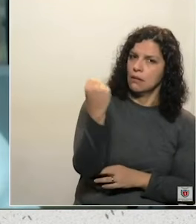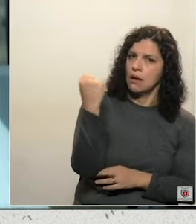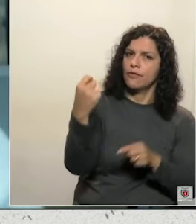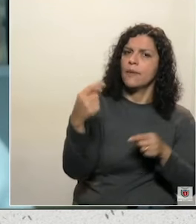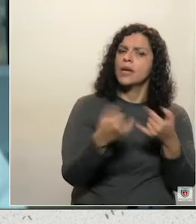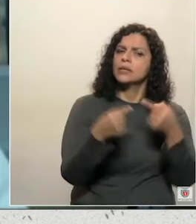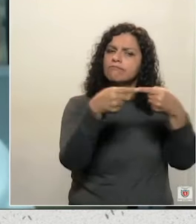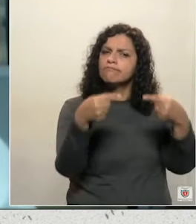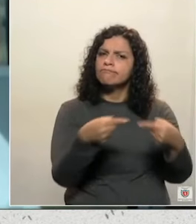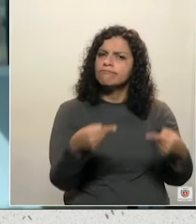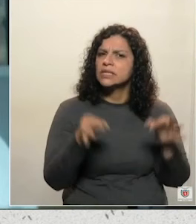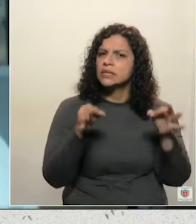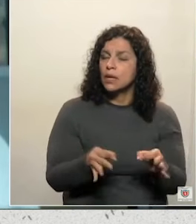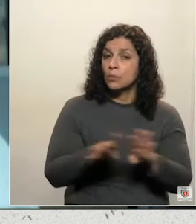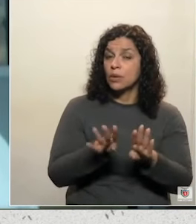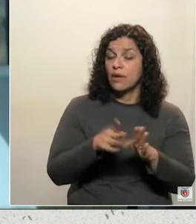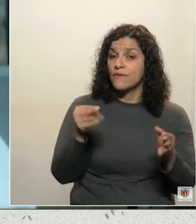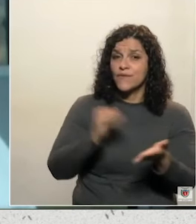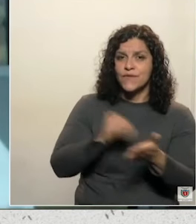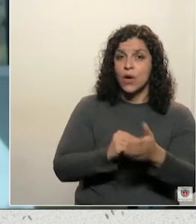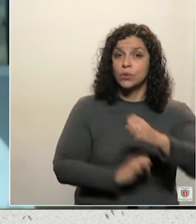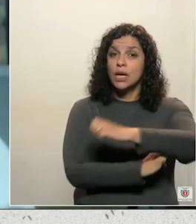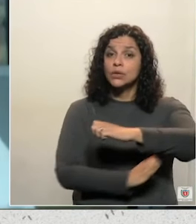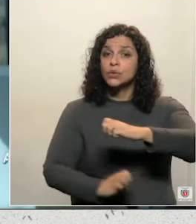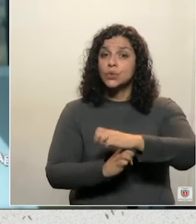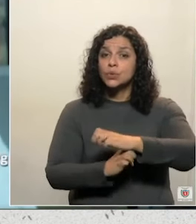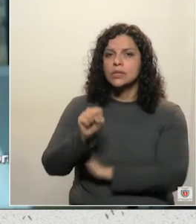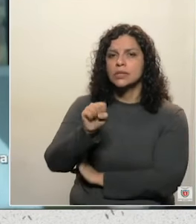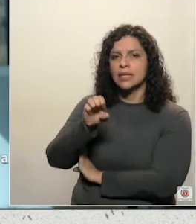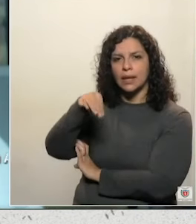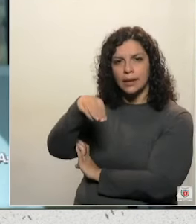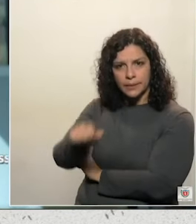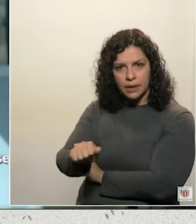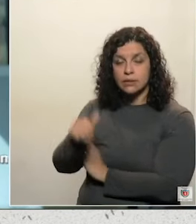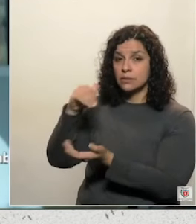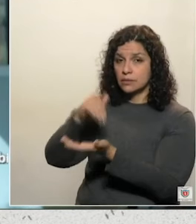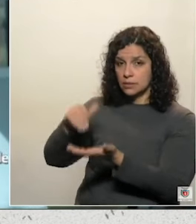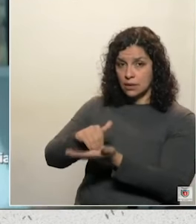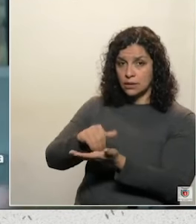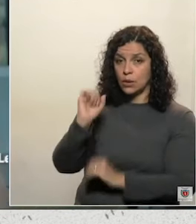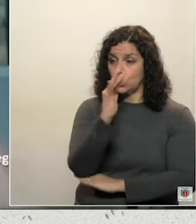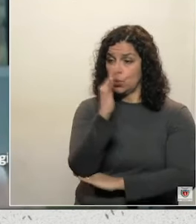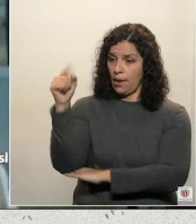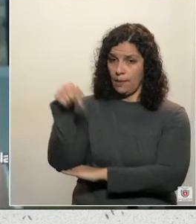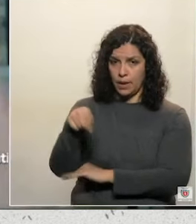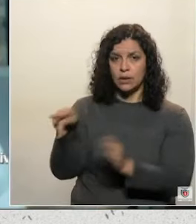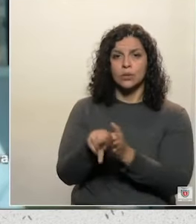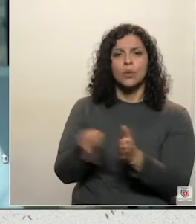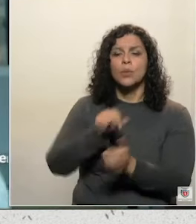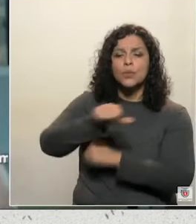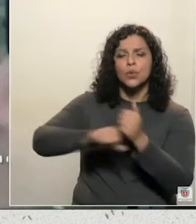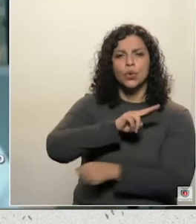Desde o início, com a própria desestruturação da SEMA, da nossa Secretaria do Meio Ambiente, que passou a se chamar